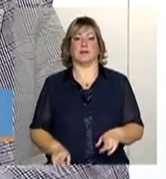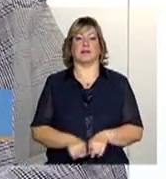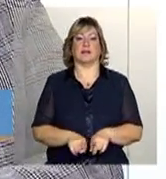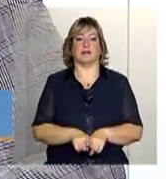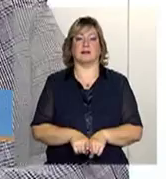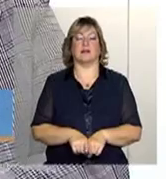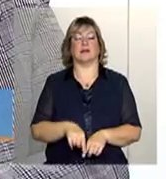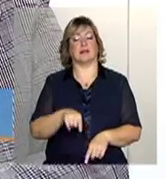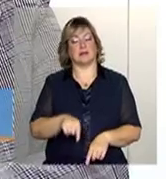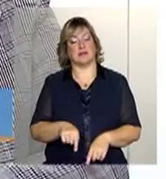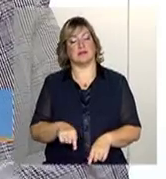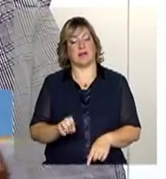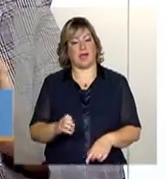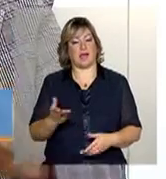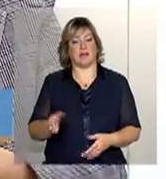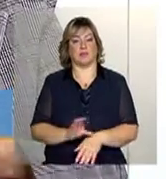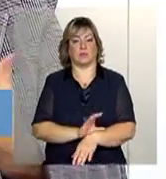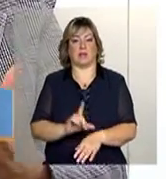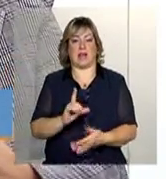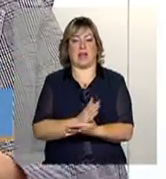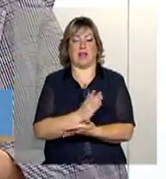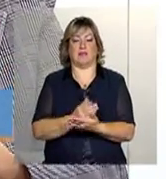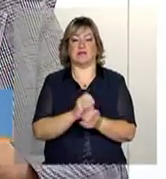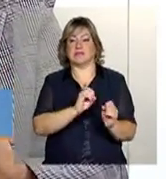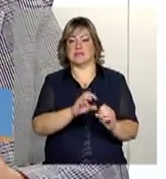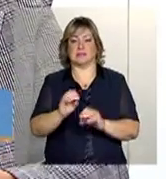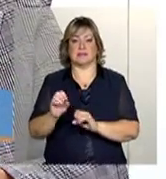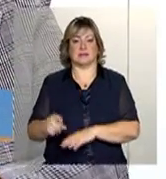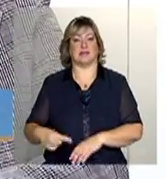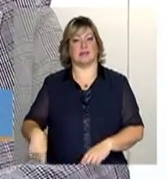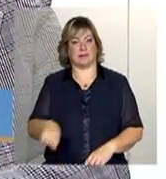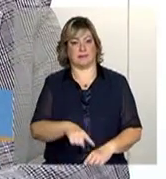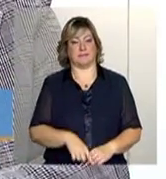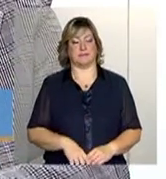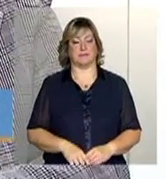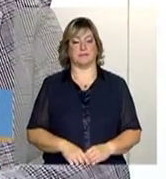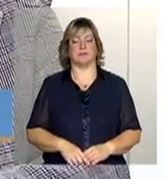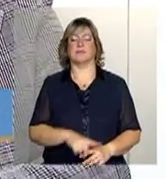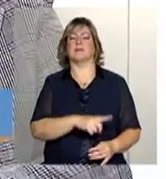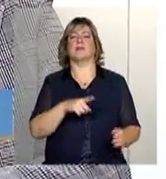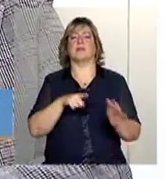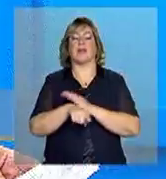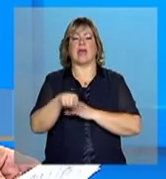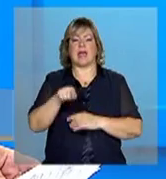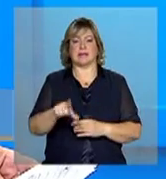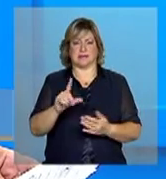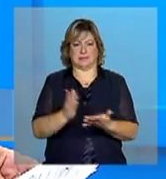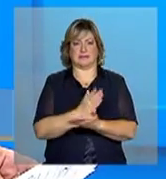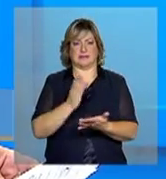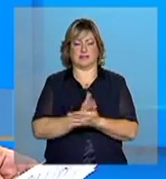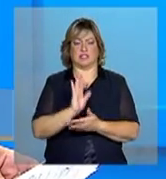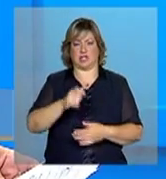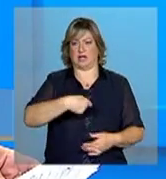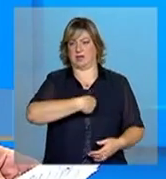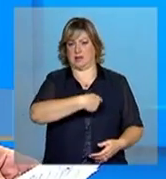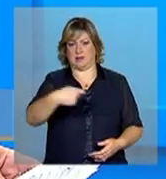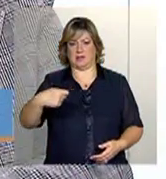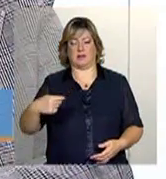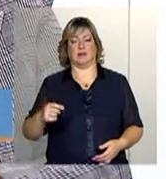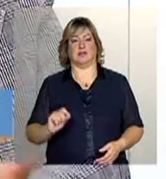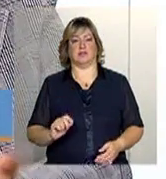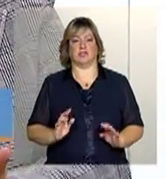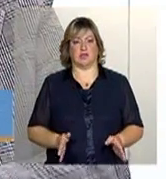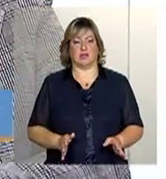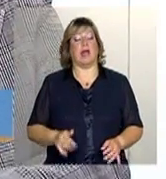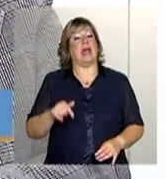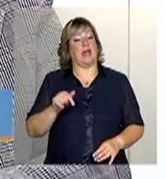trata, basicamente, no guia e trabalha nessa, em toda essa capacitação. foi entregue? Esse guia, verdade, ele foi feito em uma